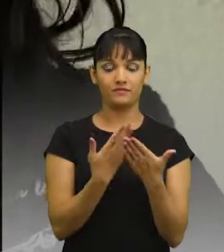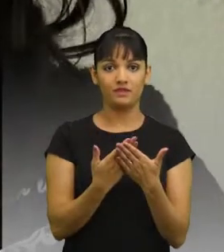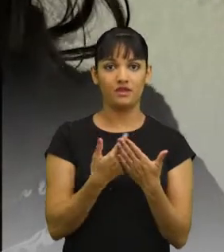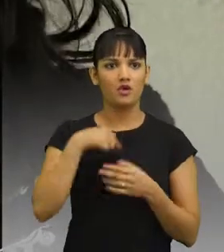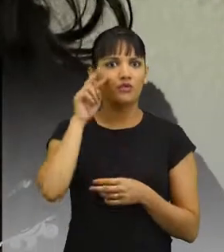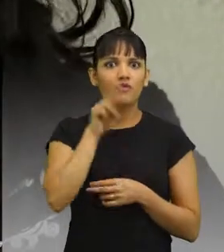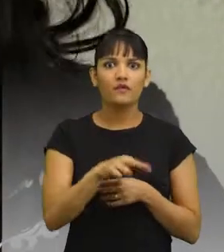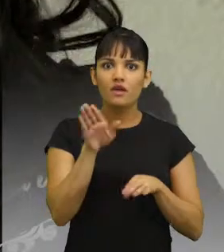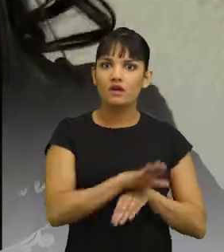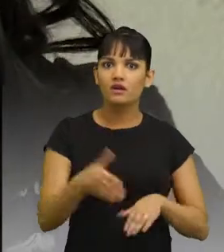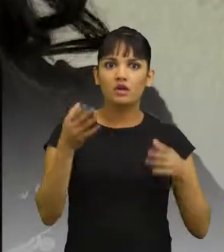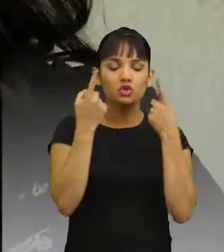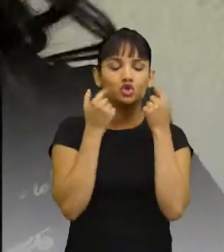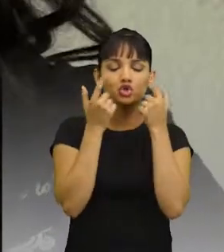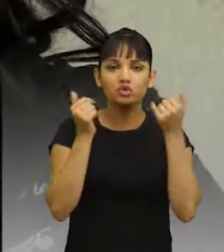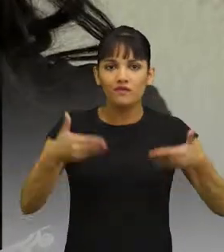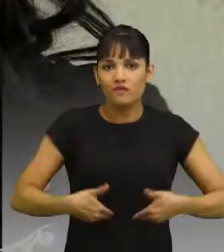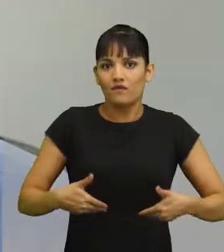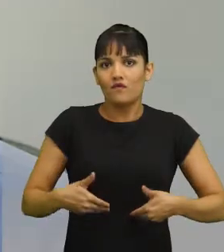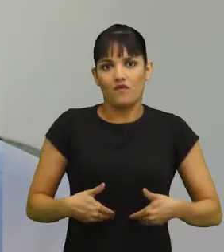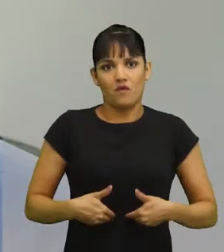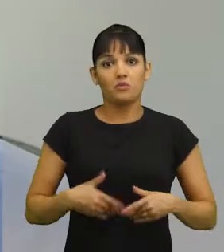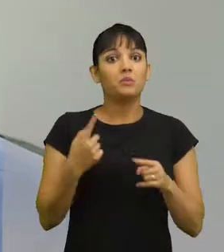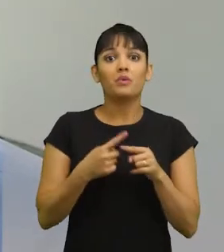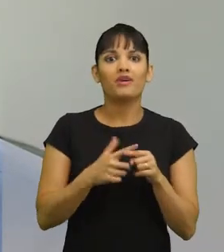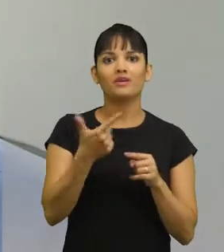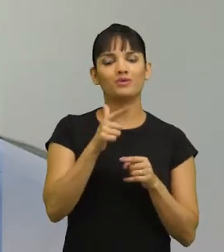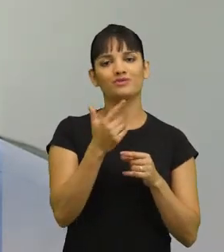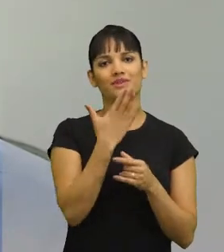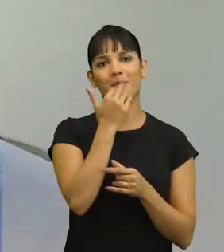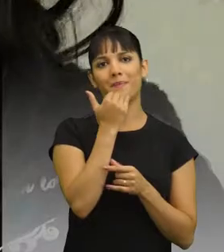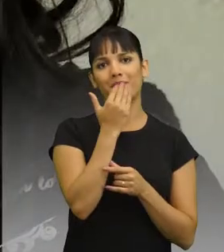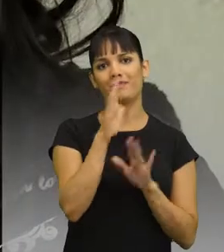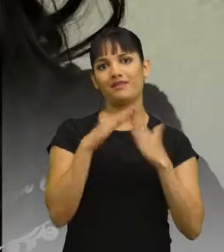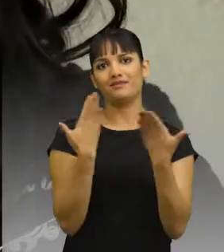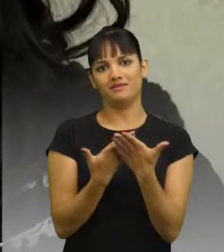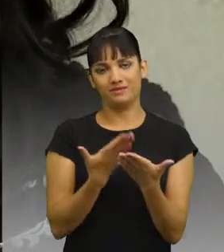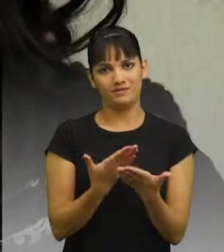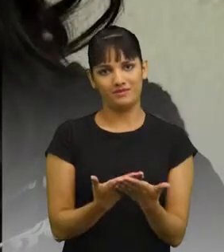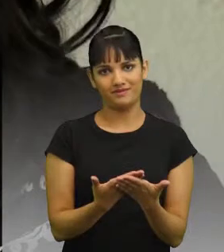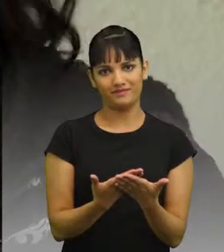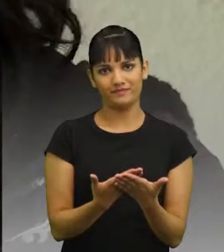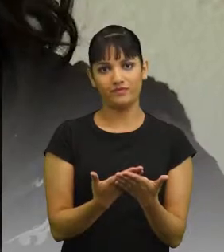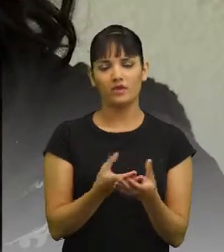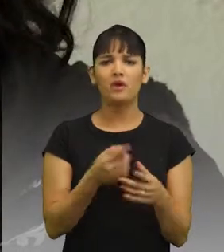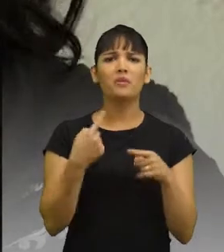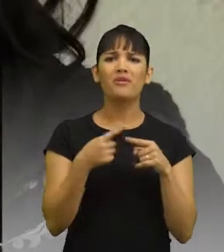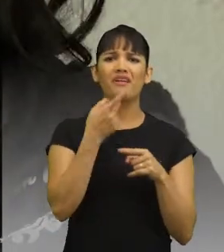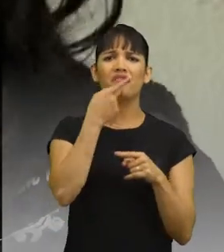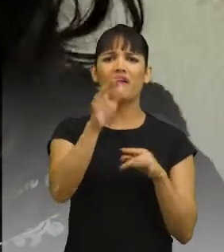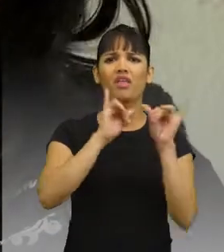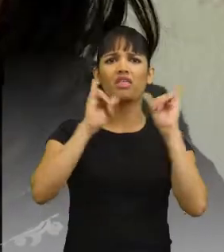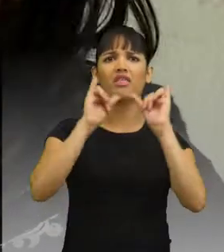crianças chorando na escada de fome. Por quê? Porque não tinha condições de dar a comida para a criança. Então,